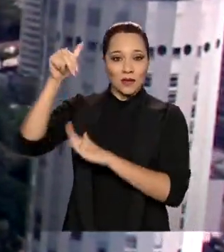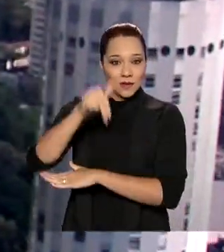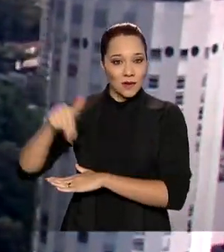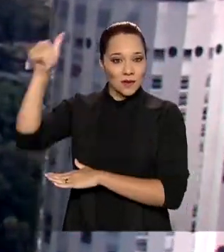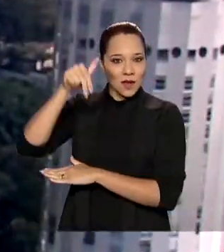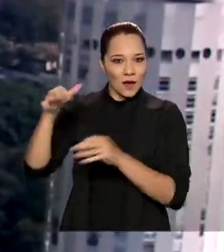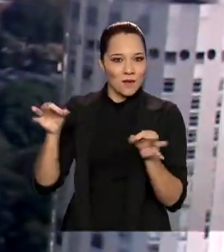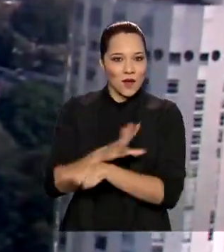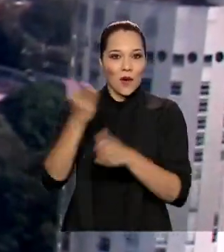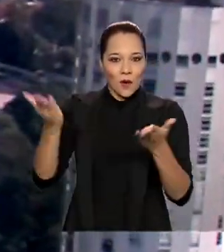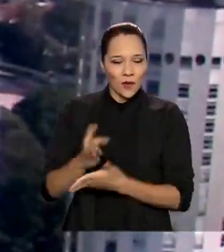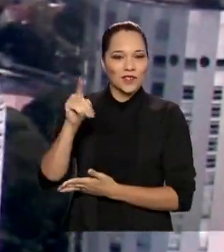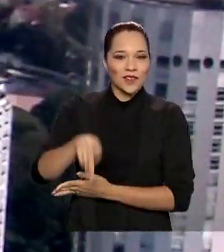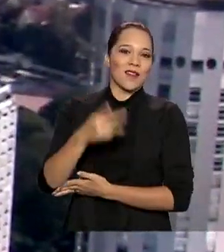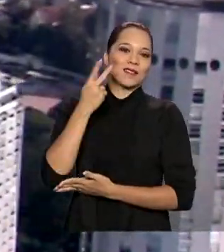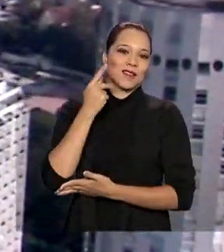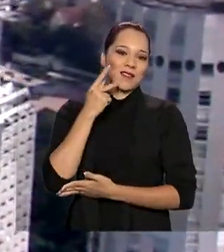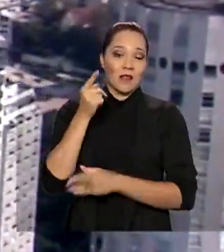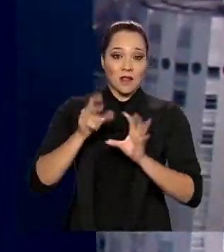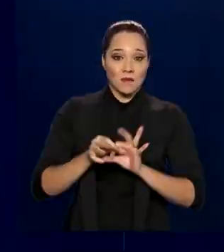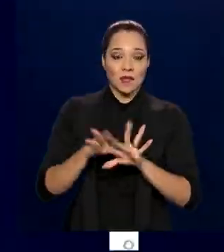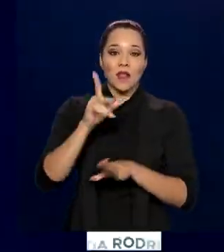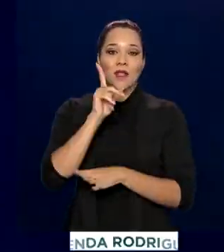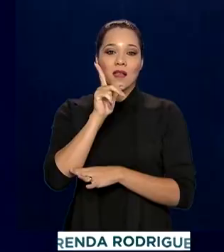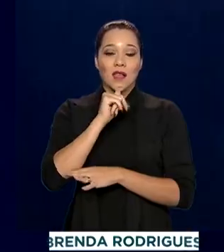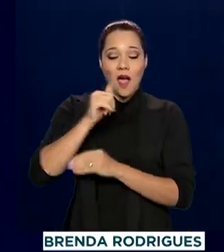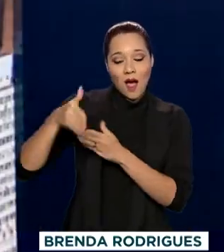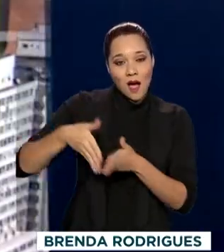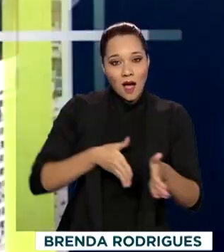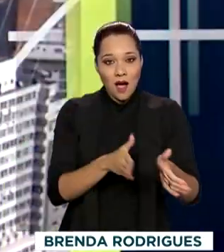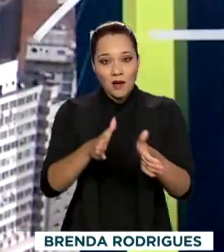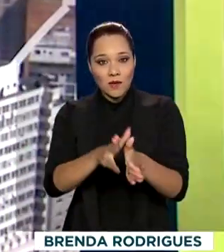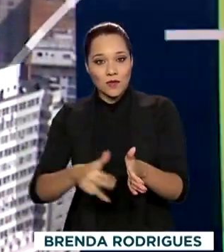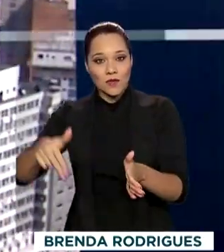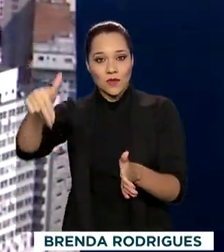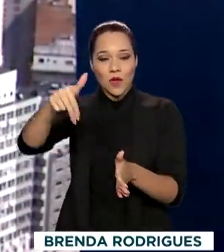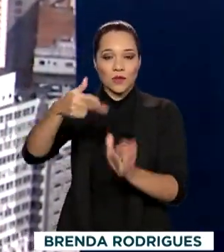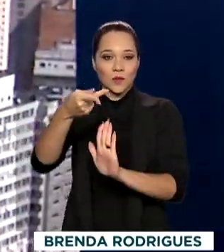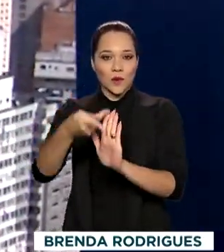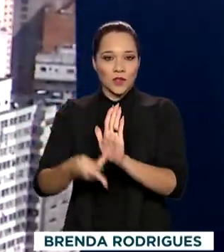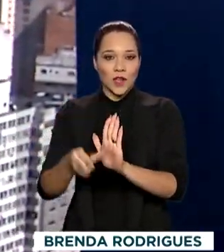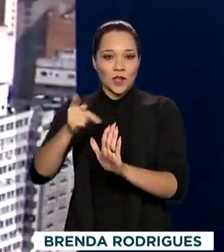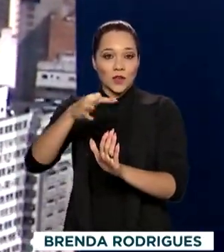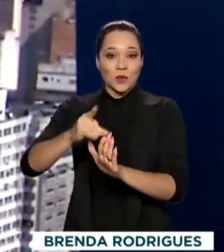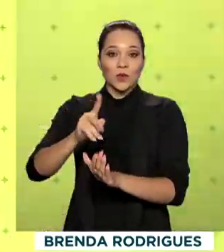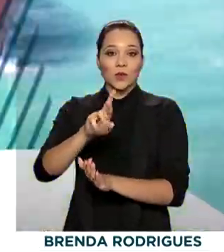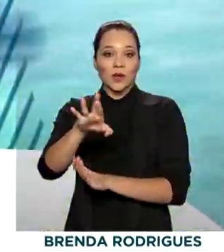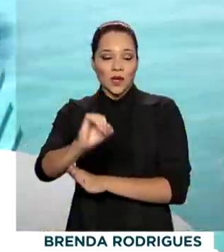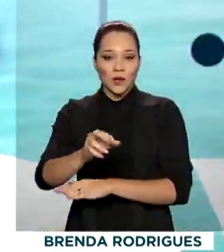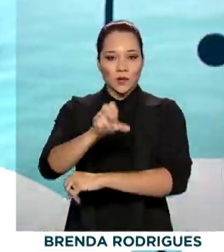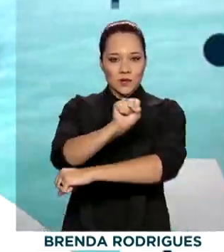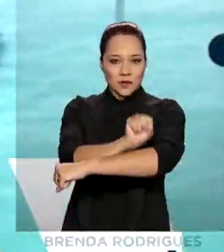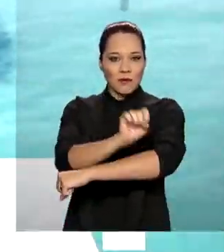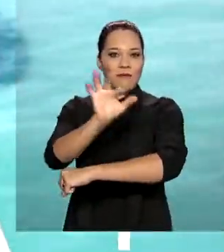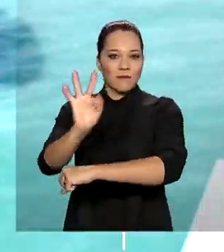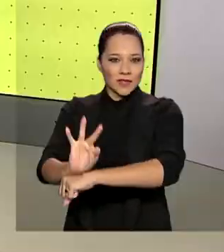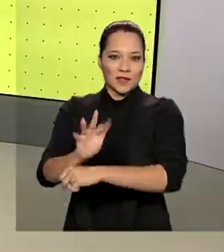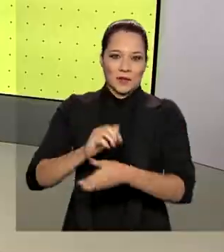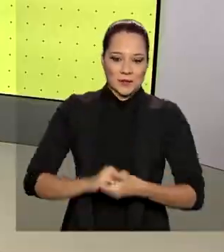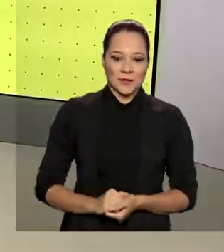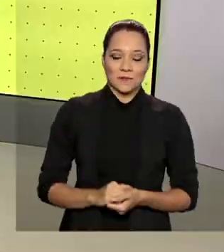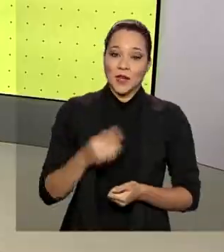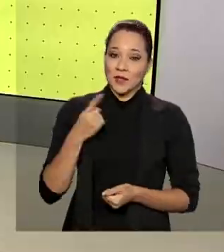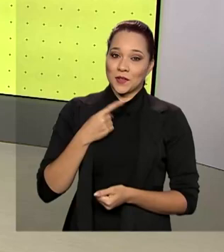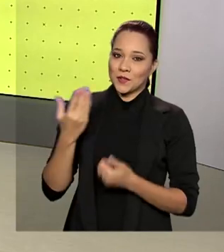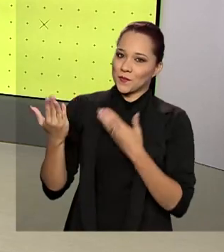concluída hoje no Ceará com a liberação das águas do eixo norte do projeto de integração do Rio São Francisco. A gente